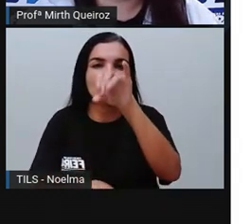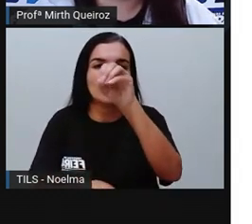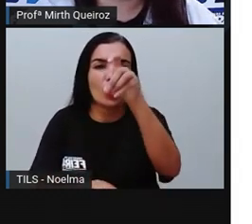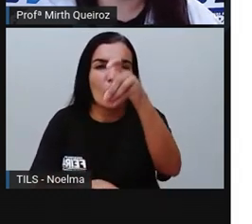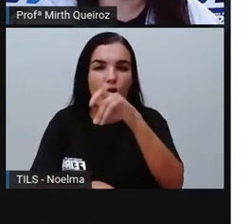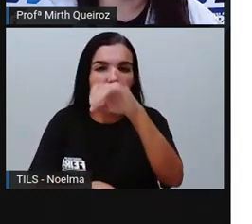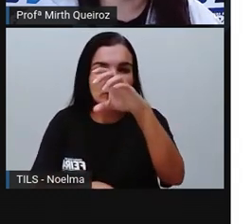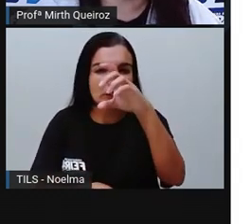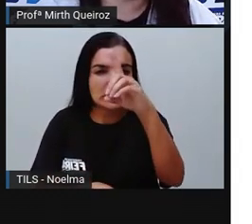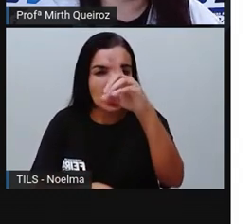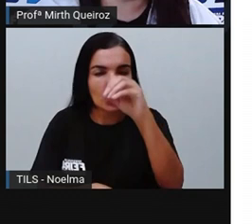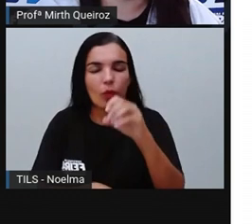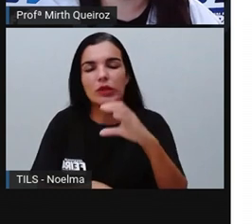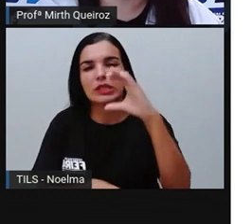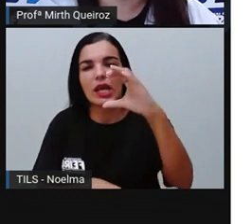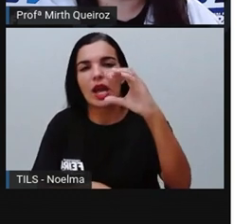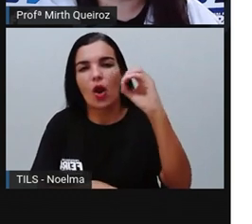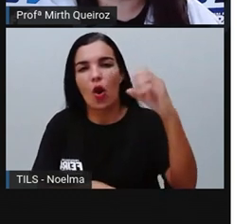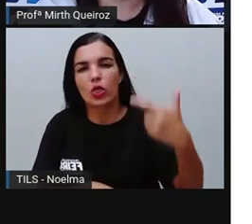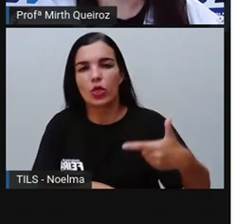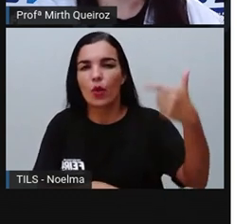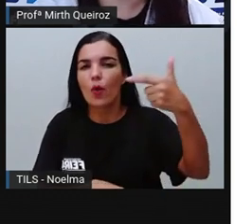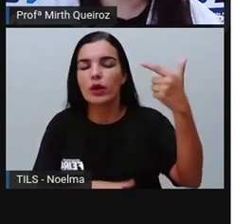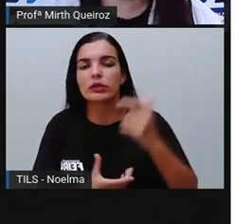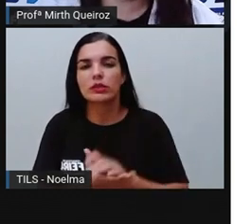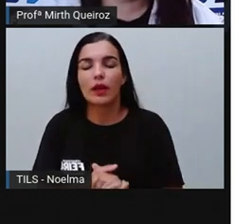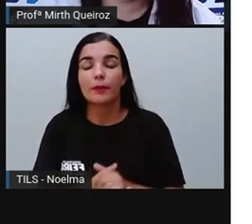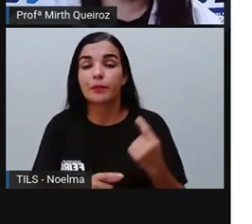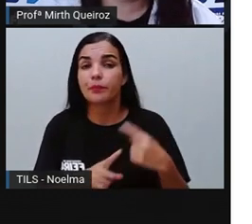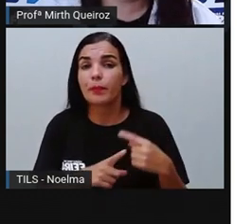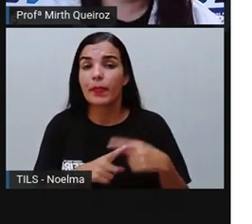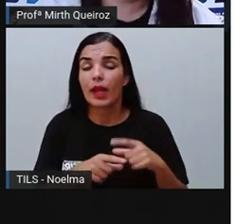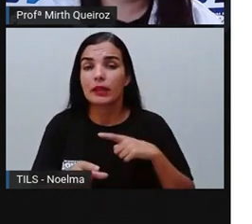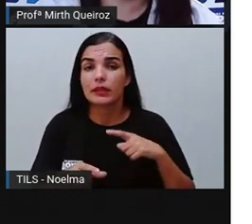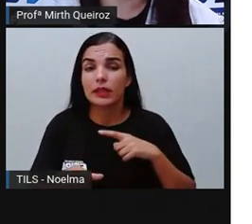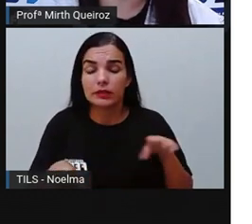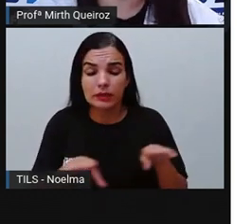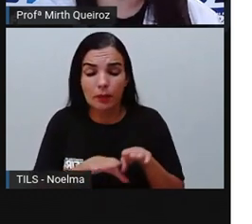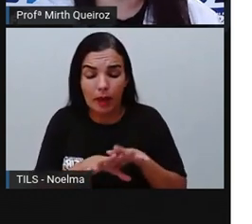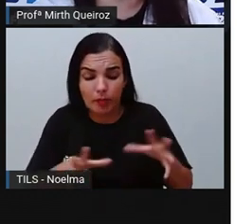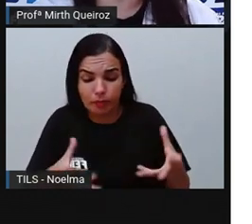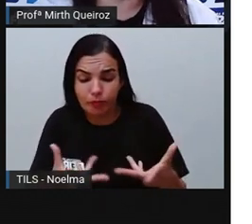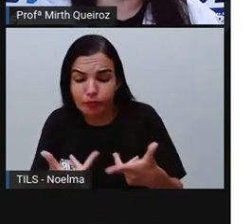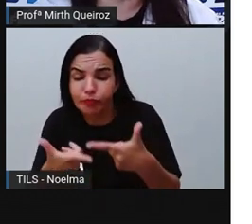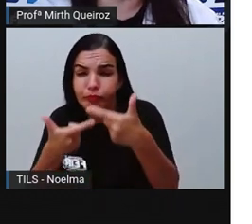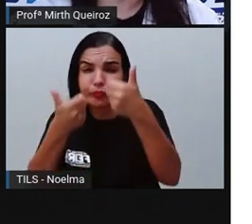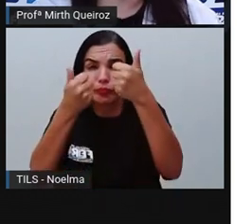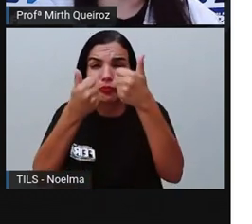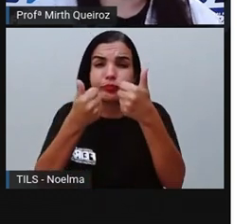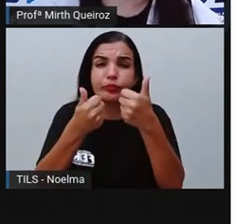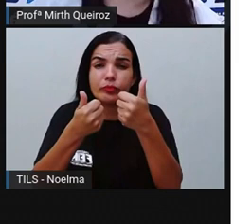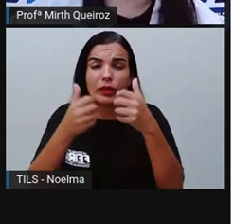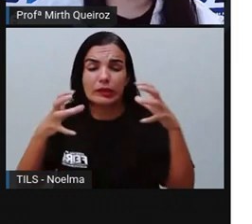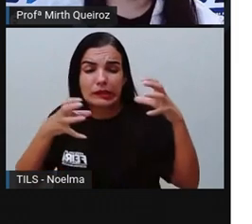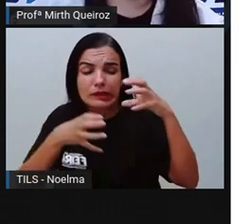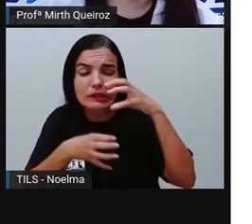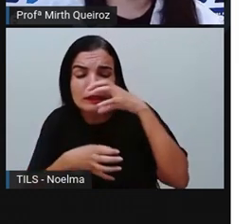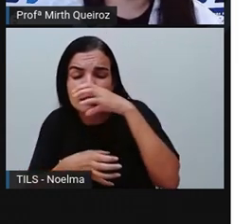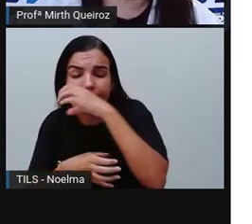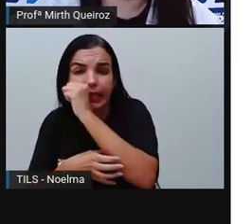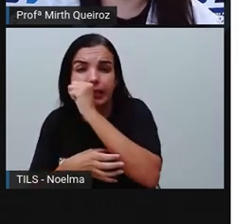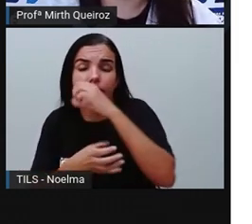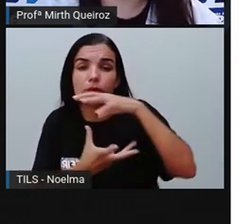que é o CO2, na atmosfera, provocando o efeito estufa. E o efeito estufa provoca o quê? O aquecimento